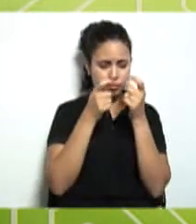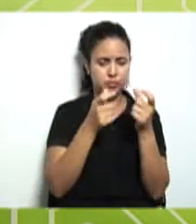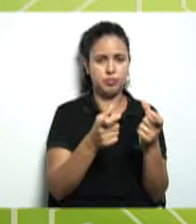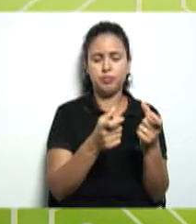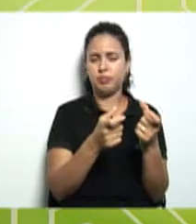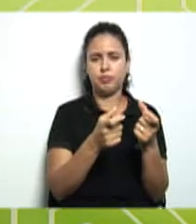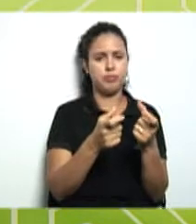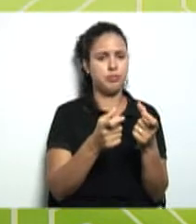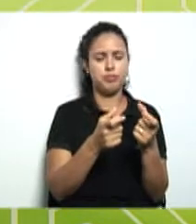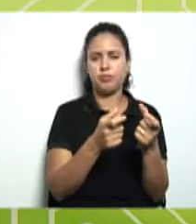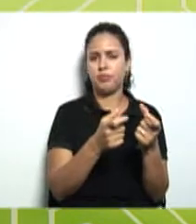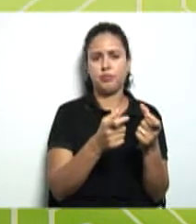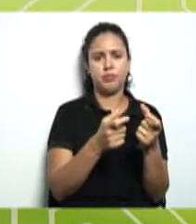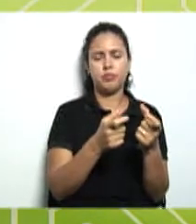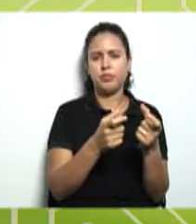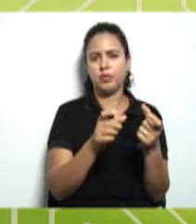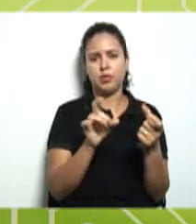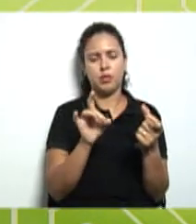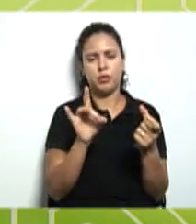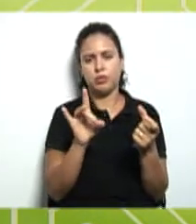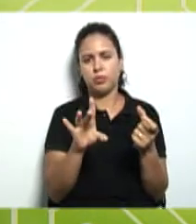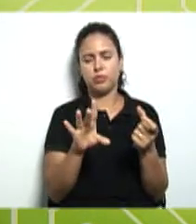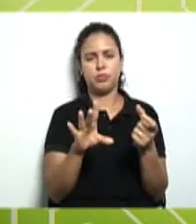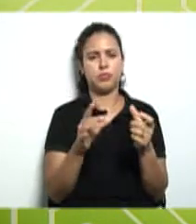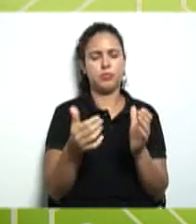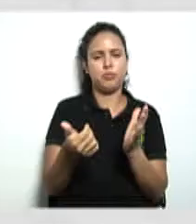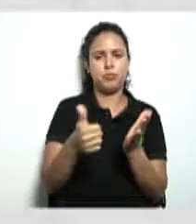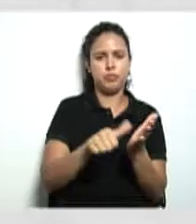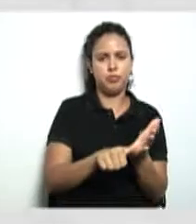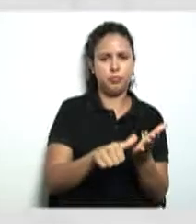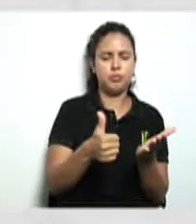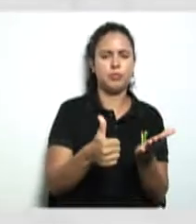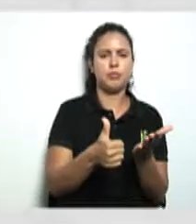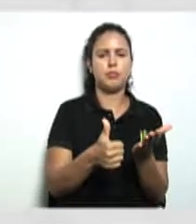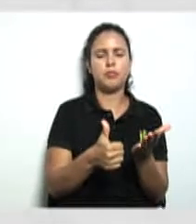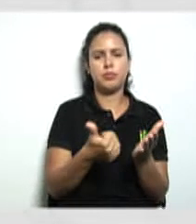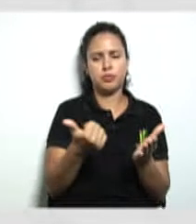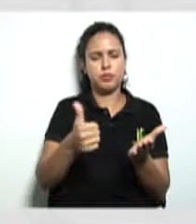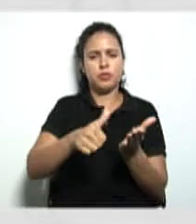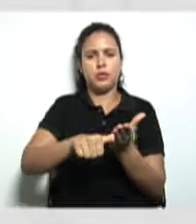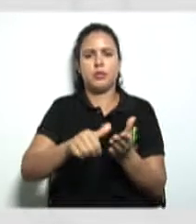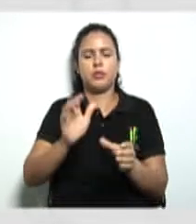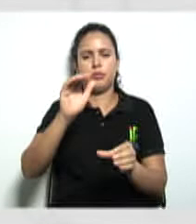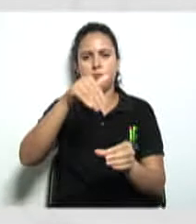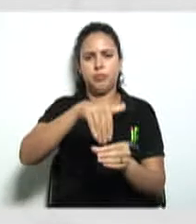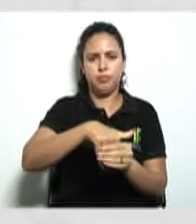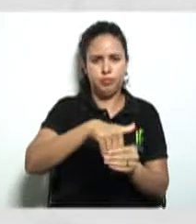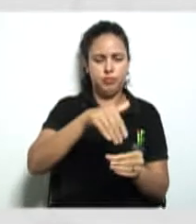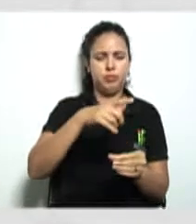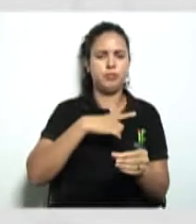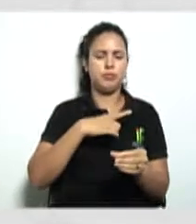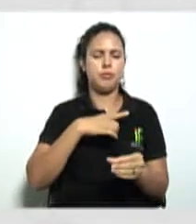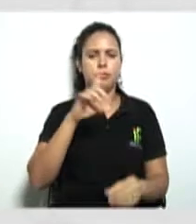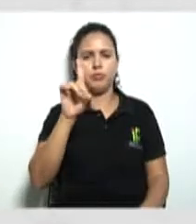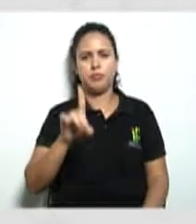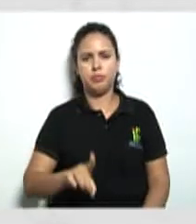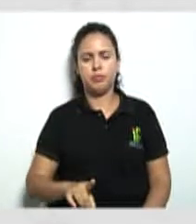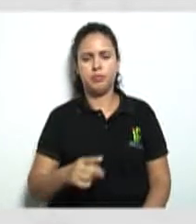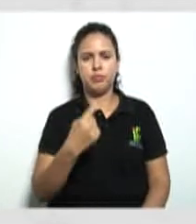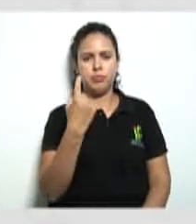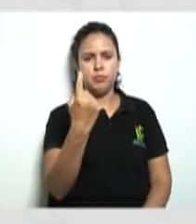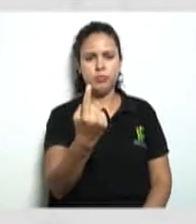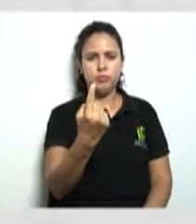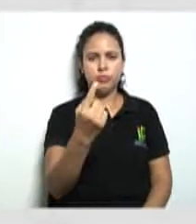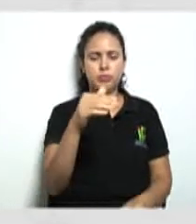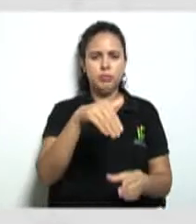Das cotas, no caso, desse cooperado. Vai depender aqui é do voto. Então, cada cooperado tem